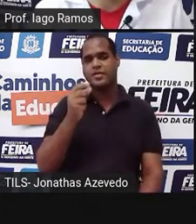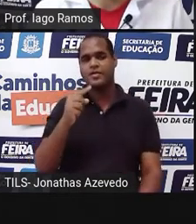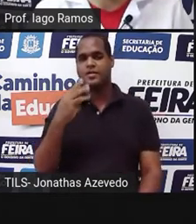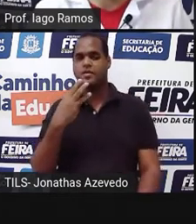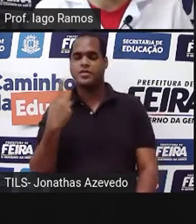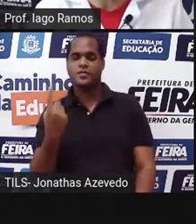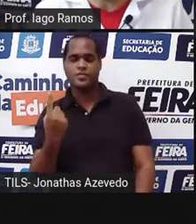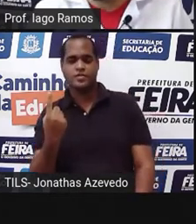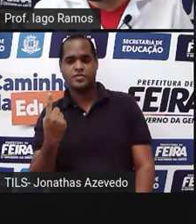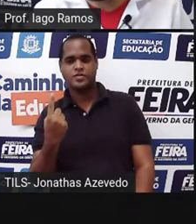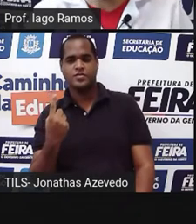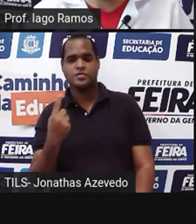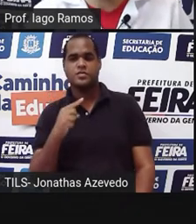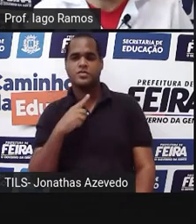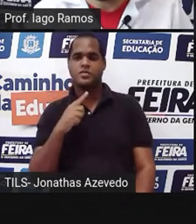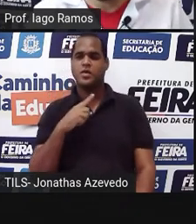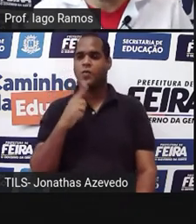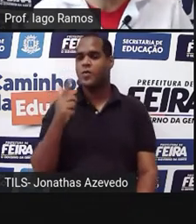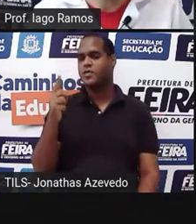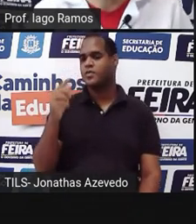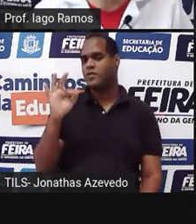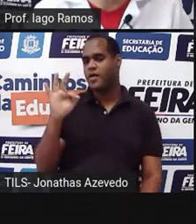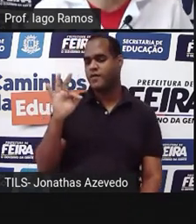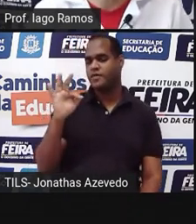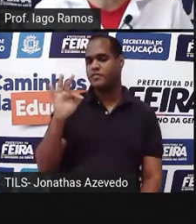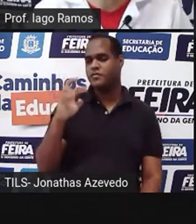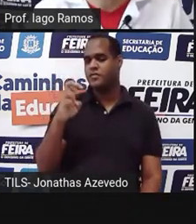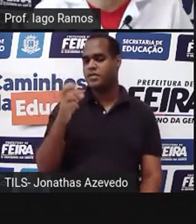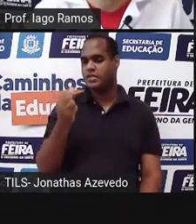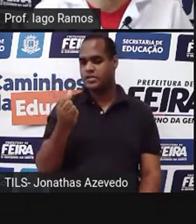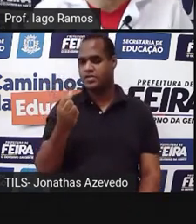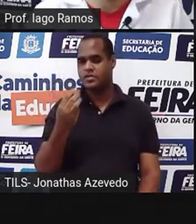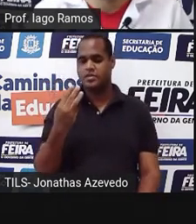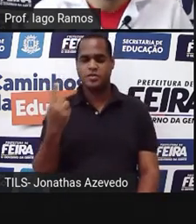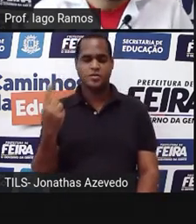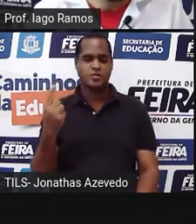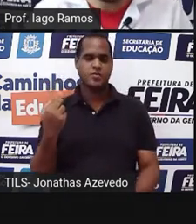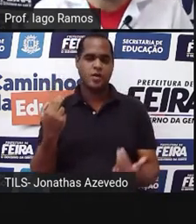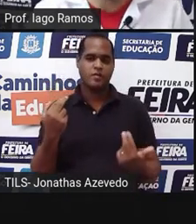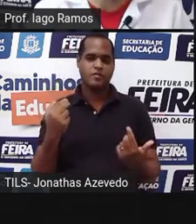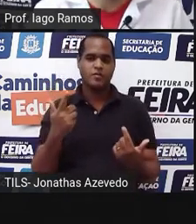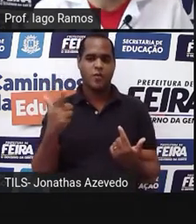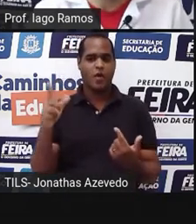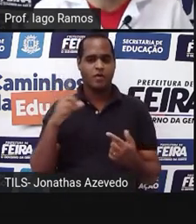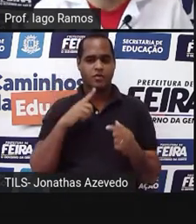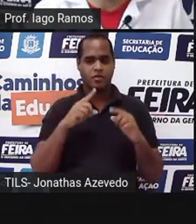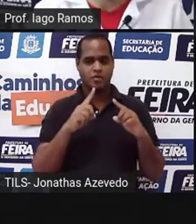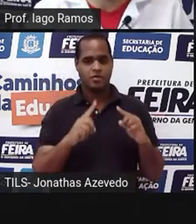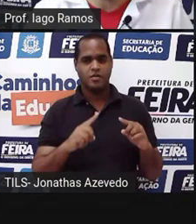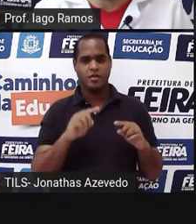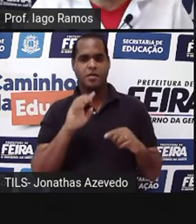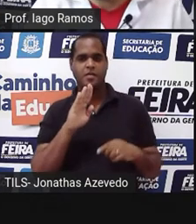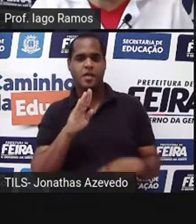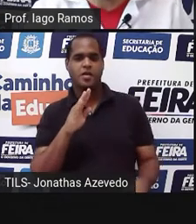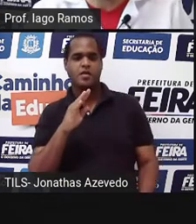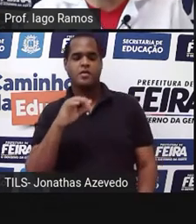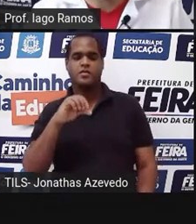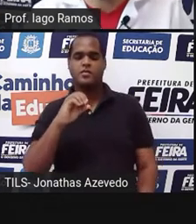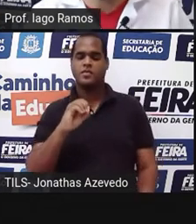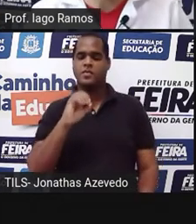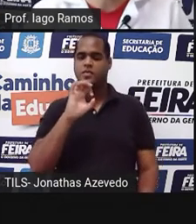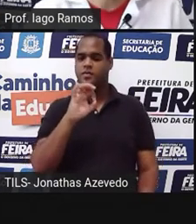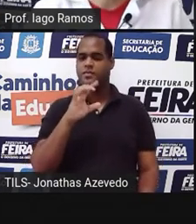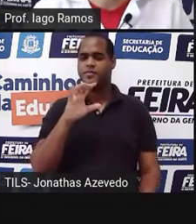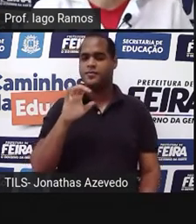,31. No maior, o F, com a mesma medida. No menorzinho, o B com 90. No maior,